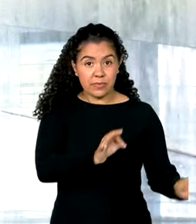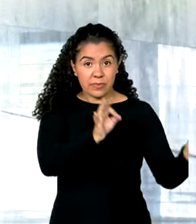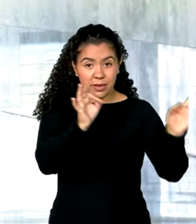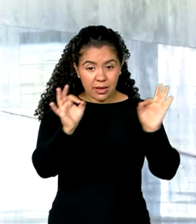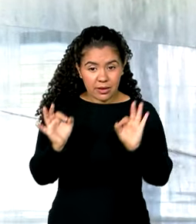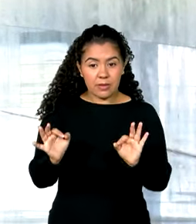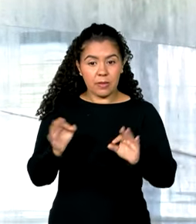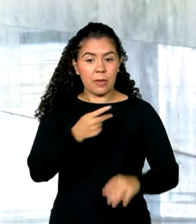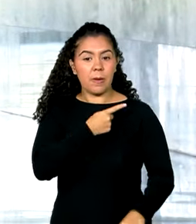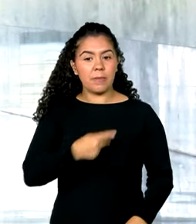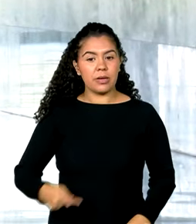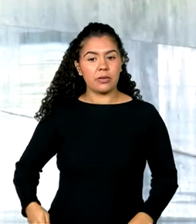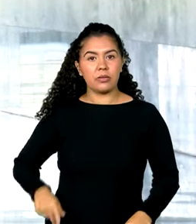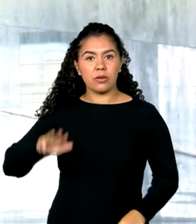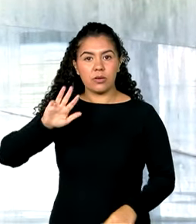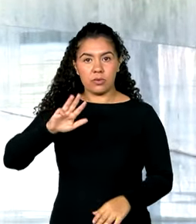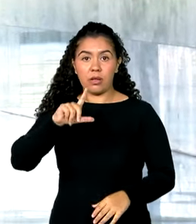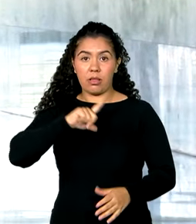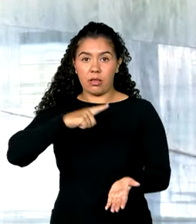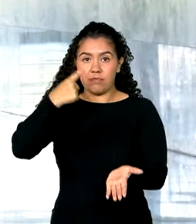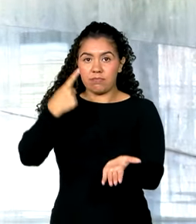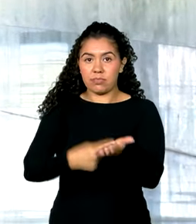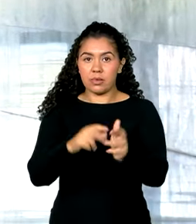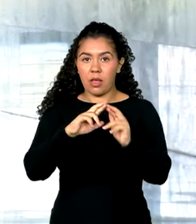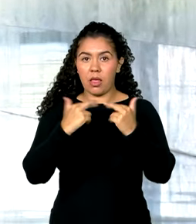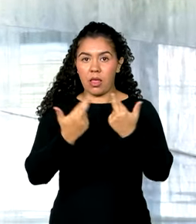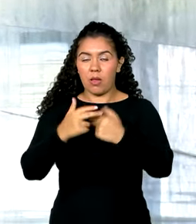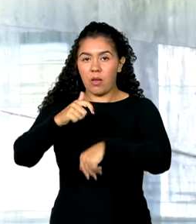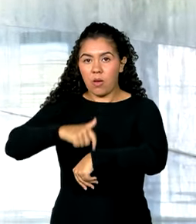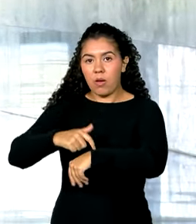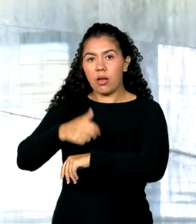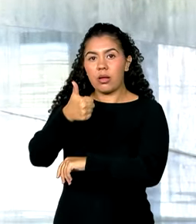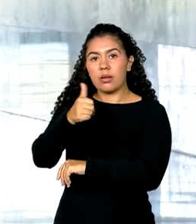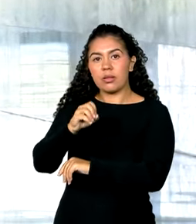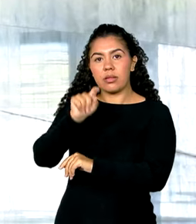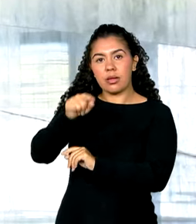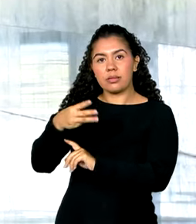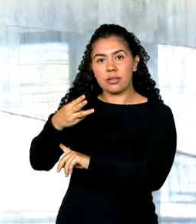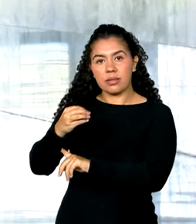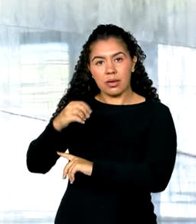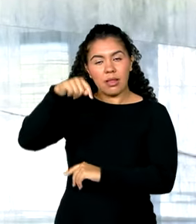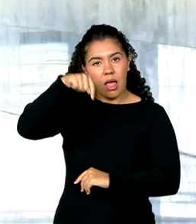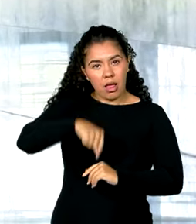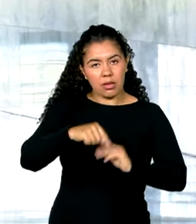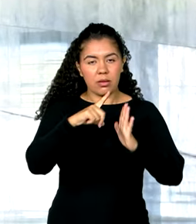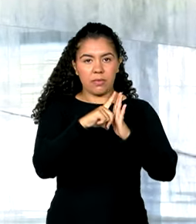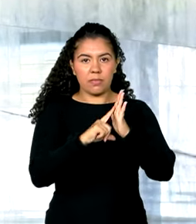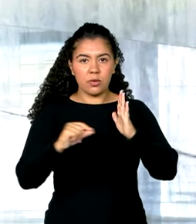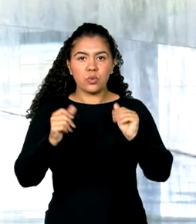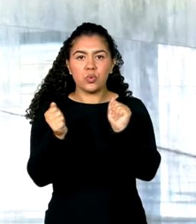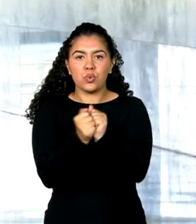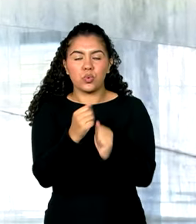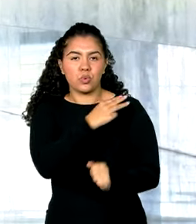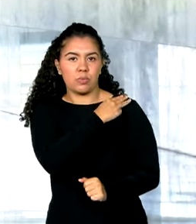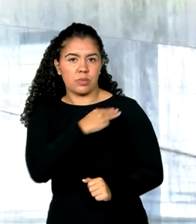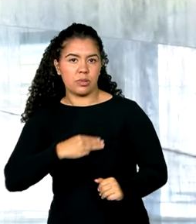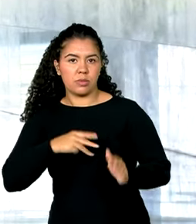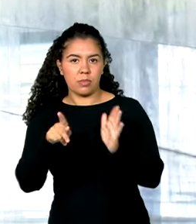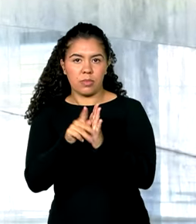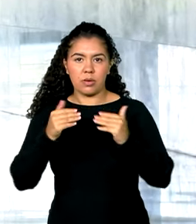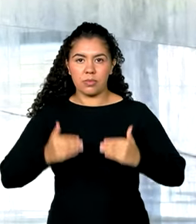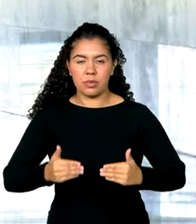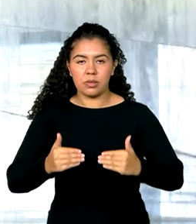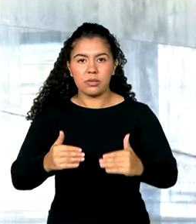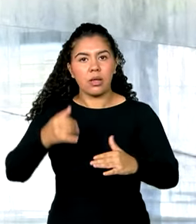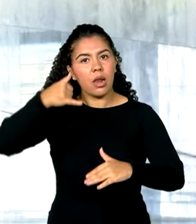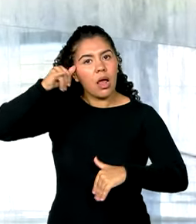Olha, o presidente Lula se reúne daqui a pouco, às 10h30 da manhã, aqui no Palácio do Planalto, com o ministro da Agricultura e Pecuária, Carlos